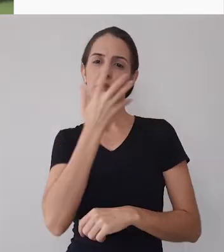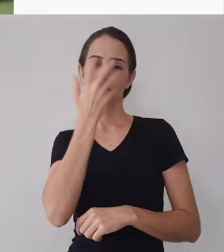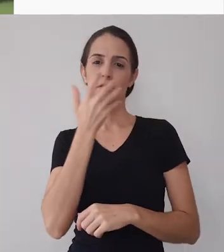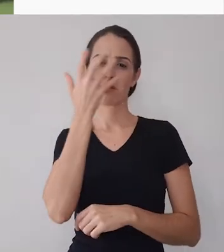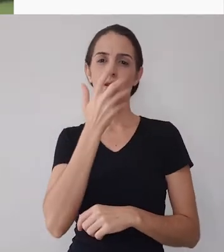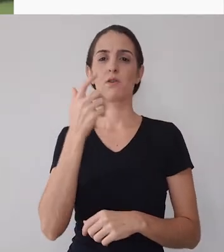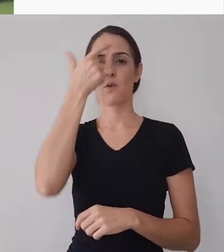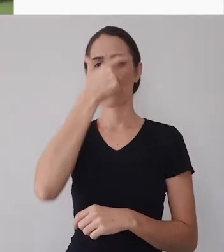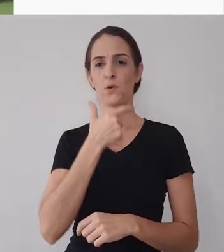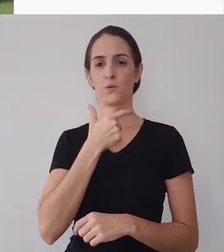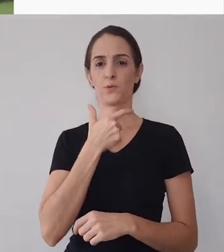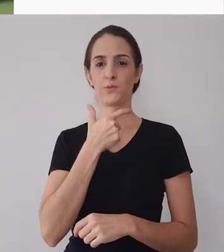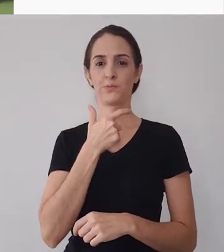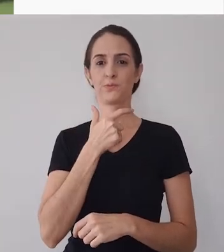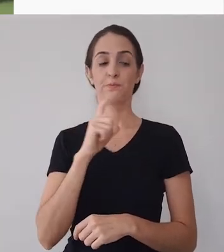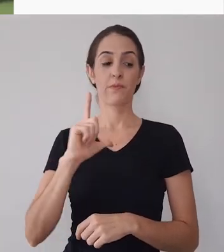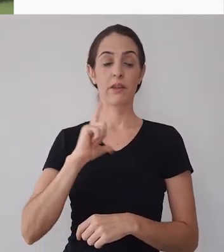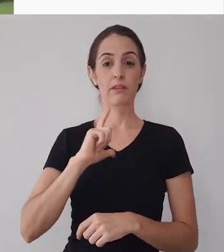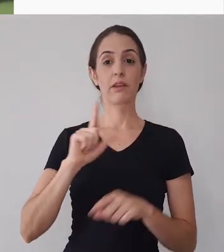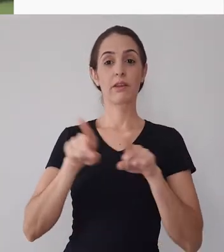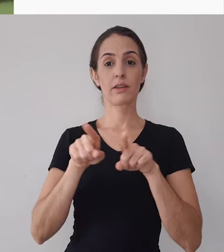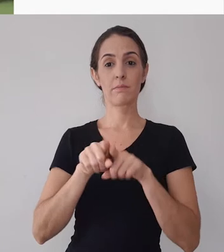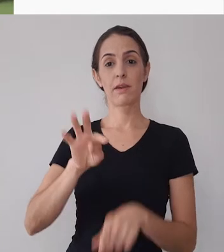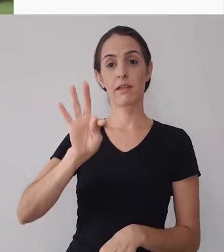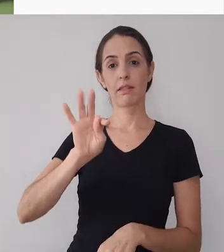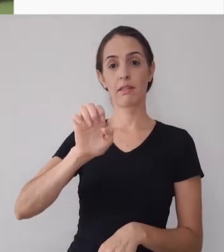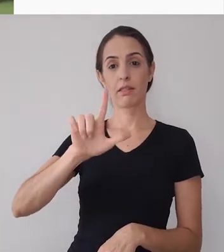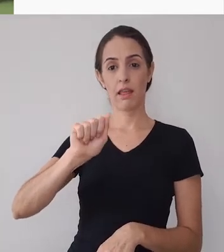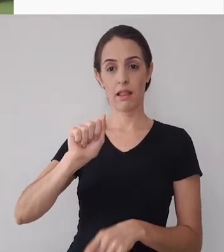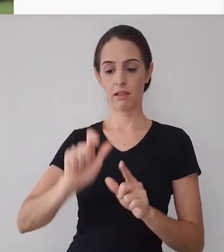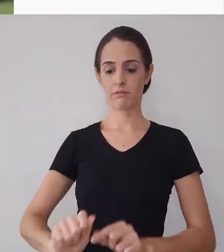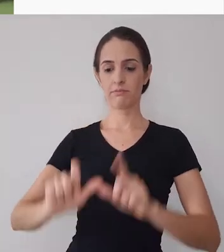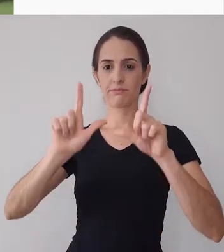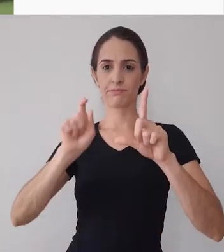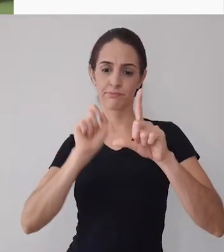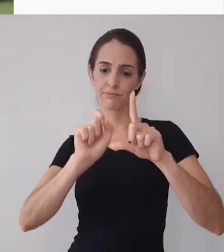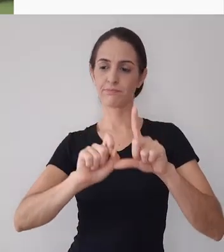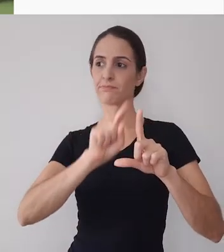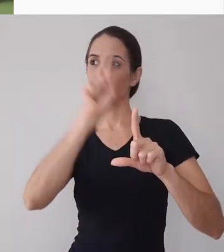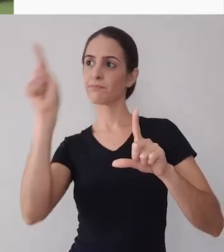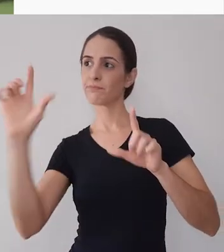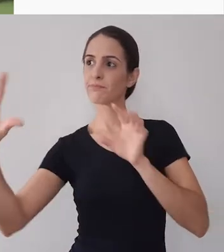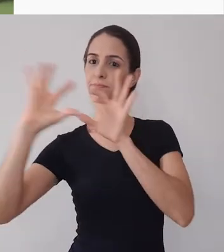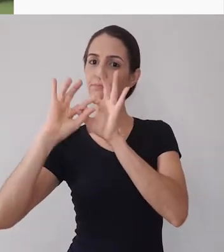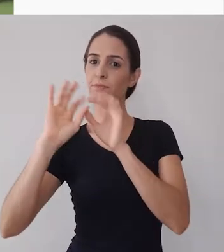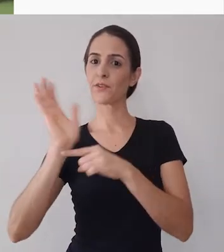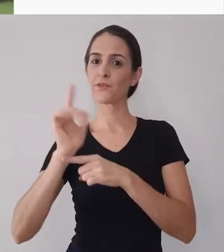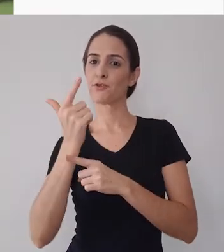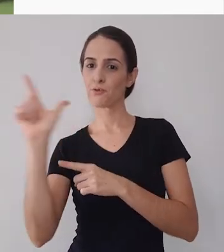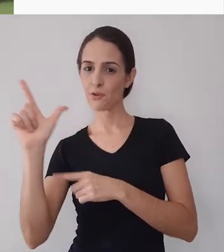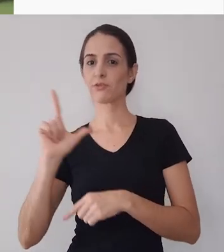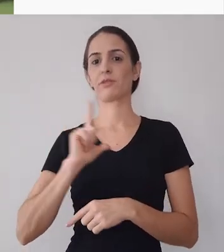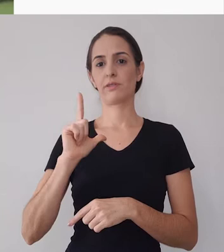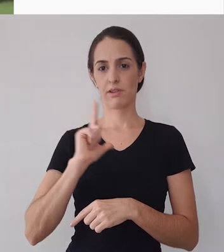opção de colocar telas no final do vídeo sabe aquelas telas que você clica né e que você pode ir para outros vídeos e tal